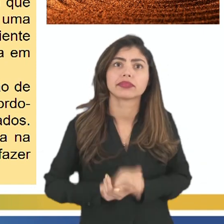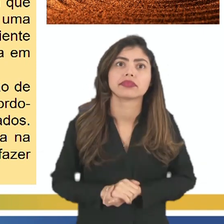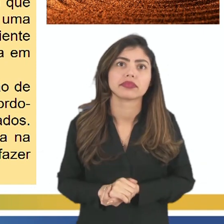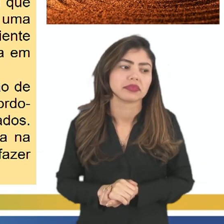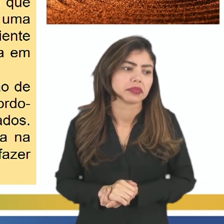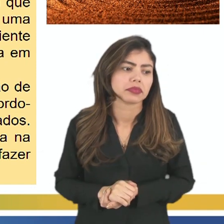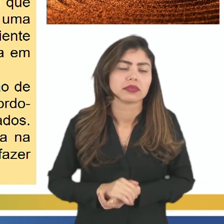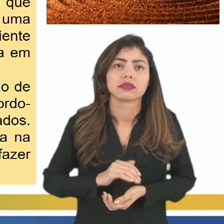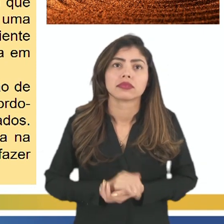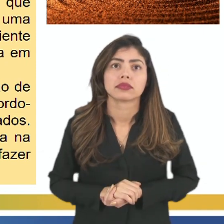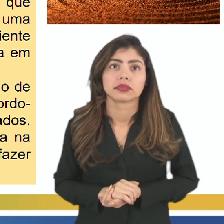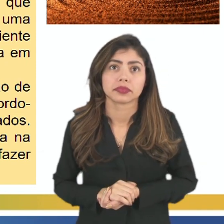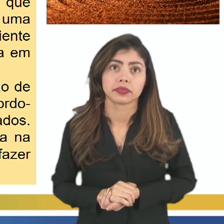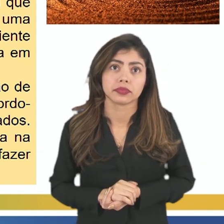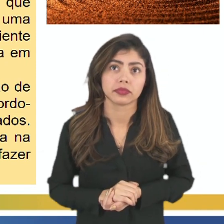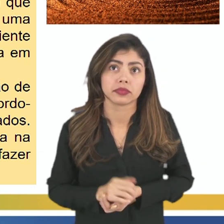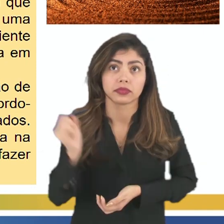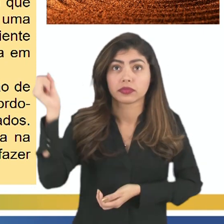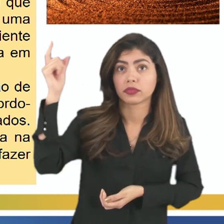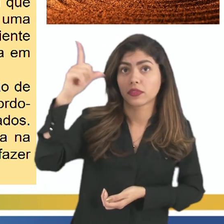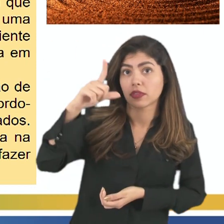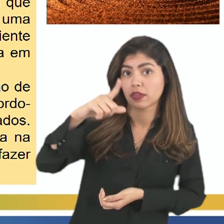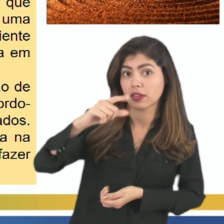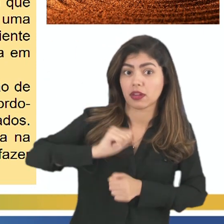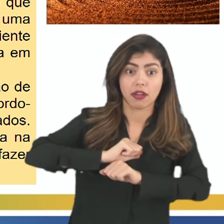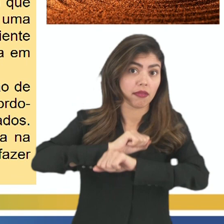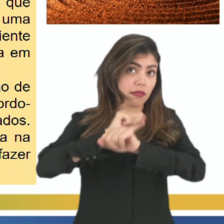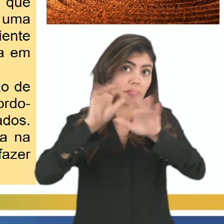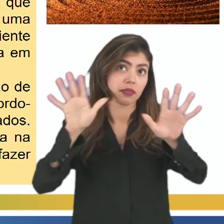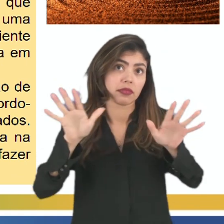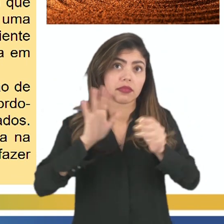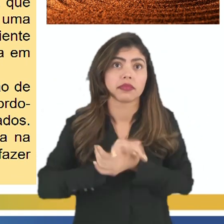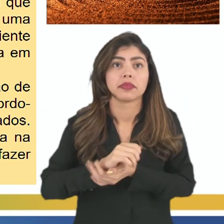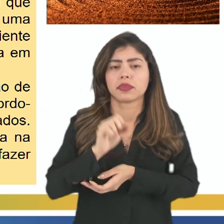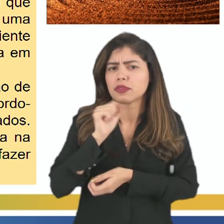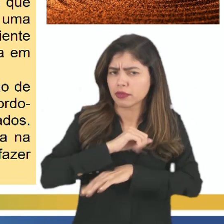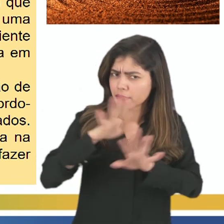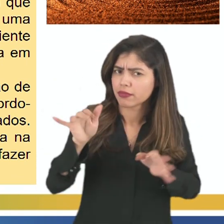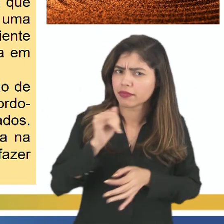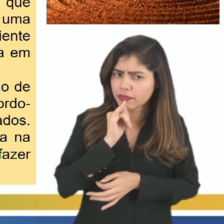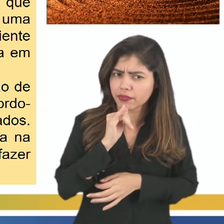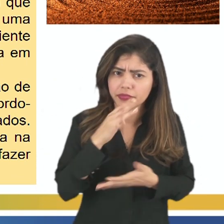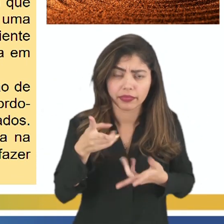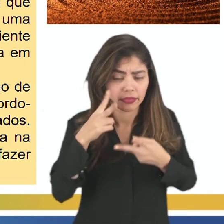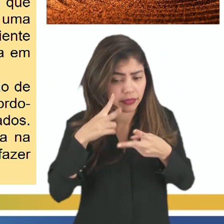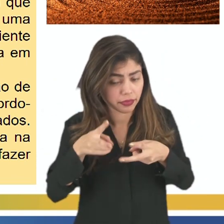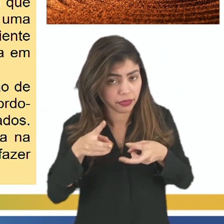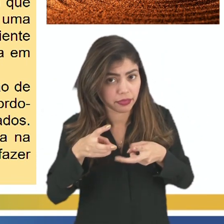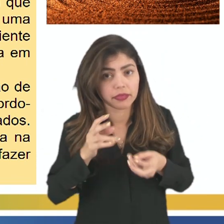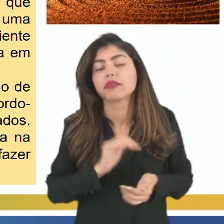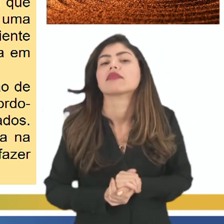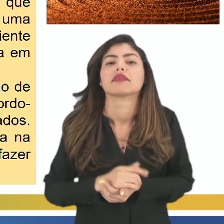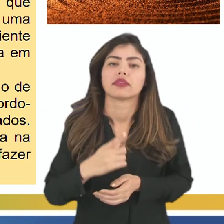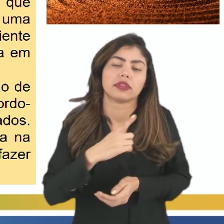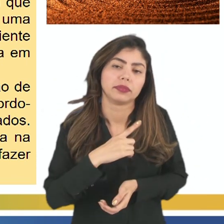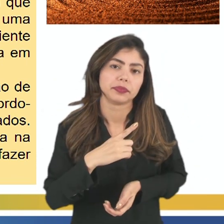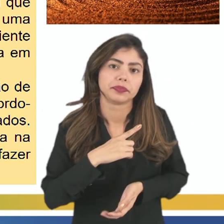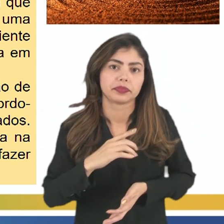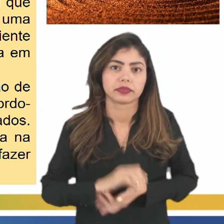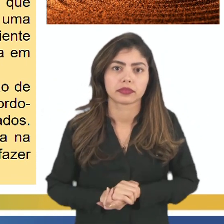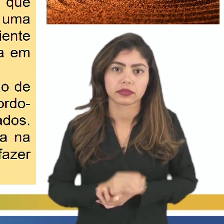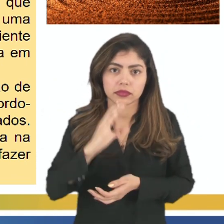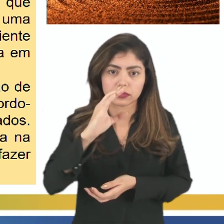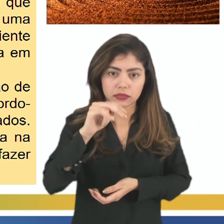Olha só, nós temos o termo sol acordar. E o sol acorda? Então, se a gente for observar, nós temos uma